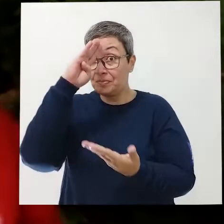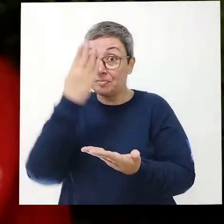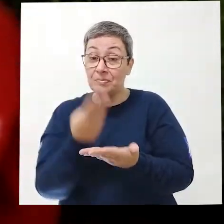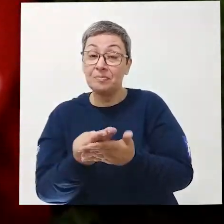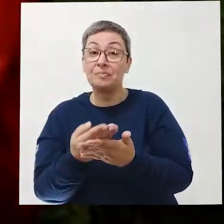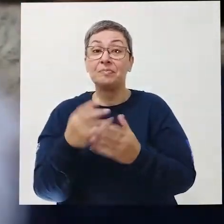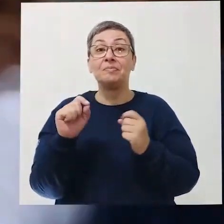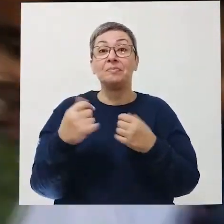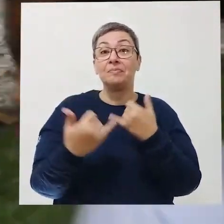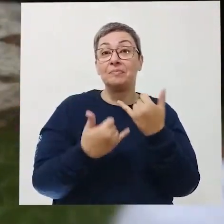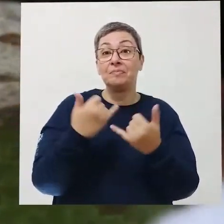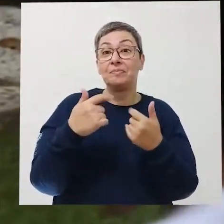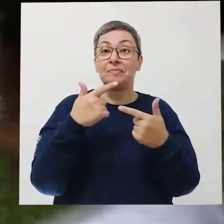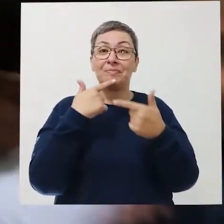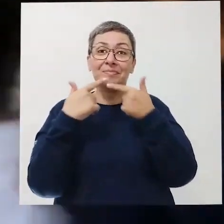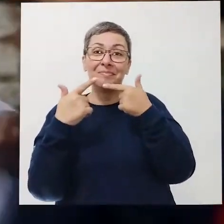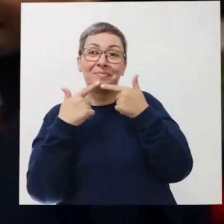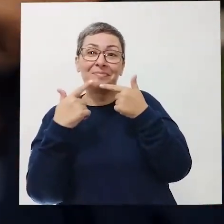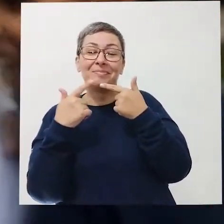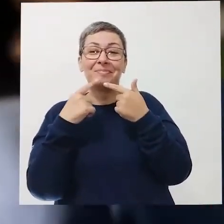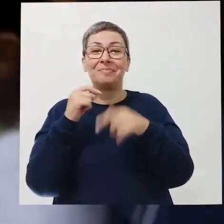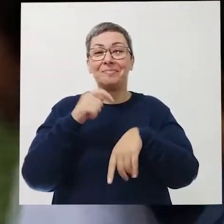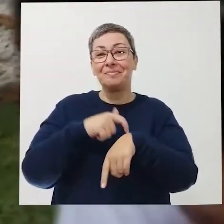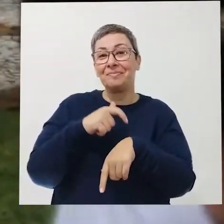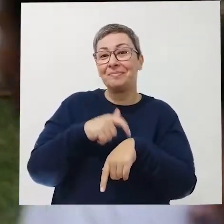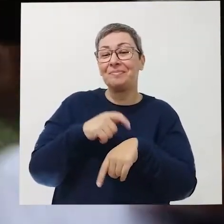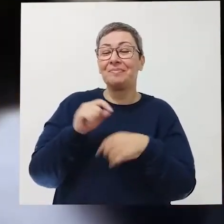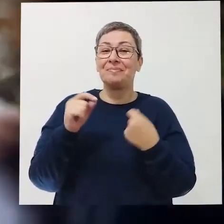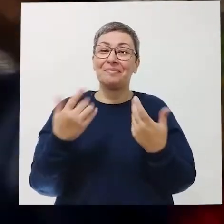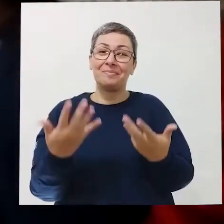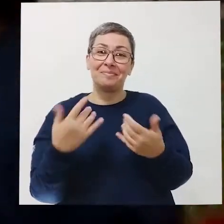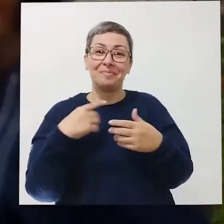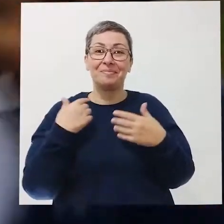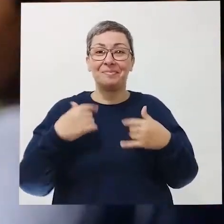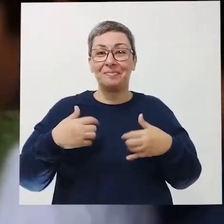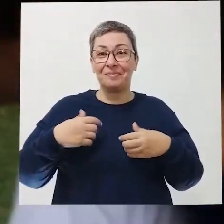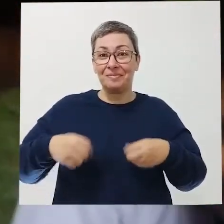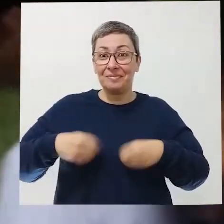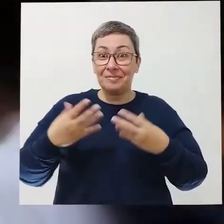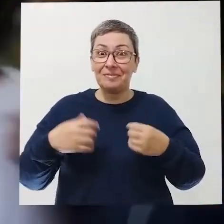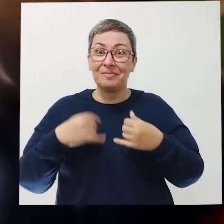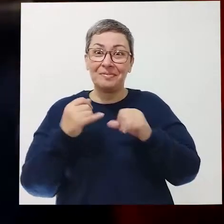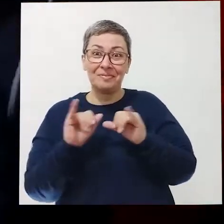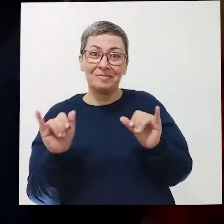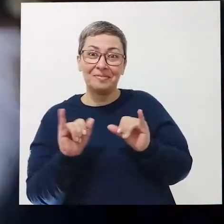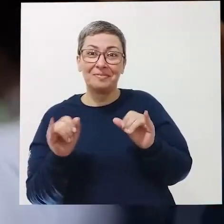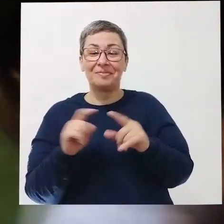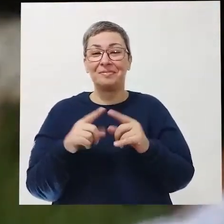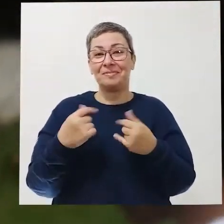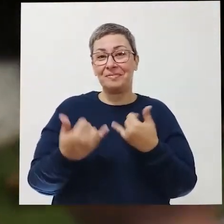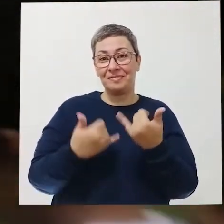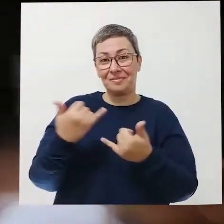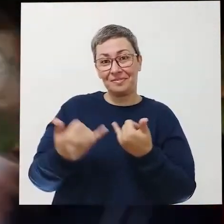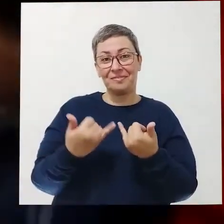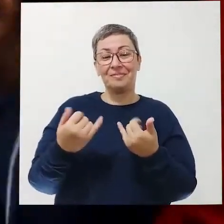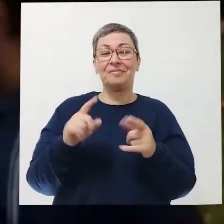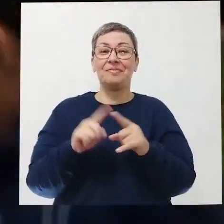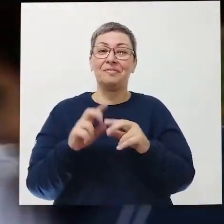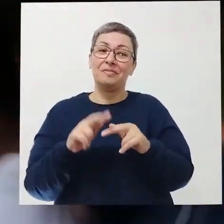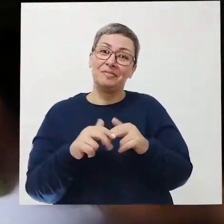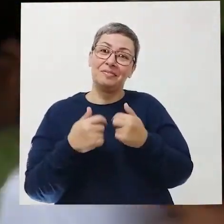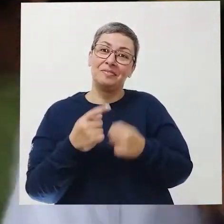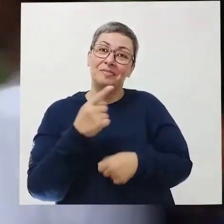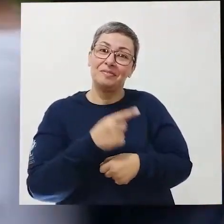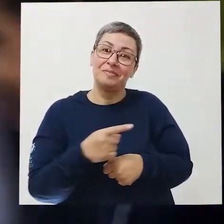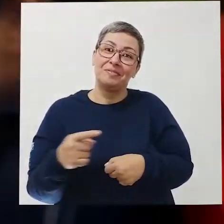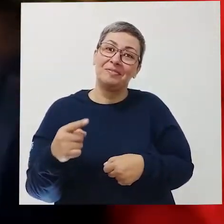outro, aprende a rir, a dar risada no momento certo, gasta energia. Então, a gente está trabalhando várias coisas na hora de brincar. Por isso que